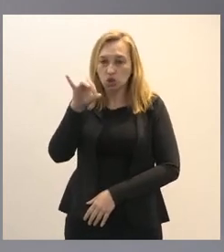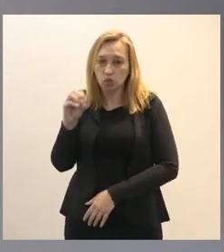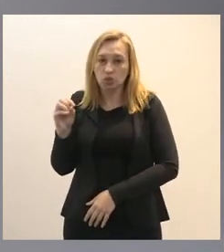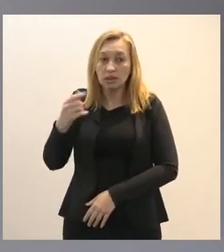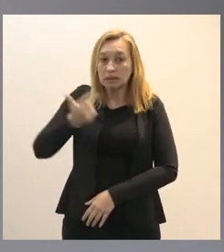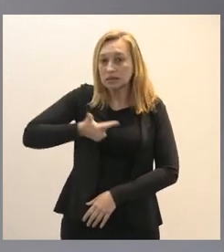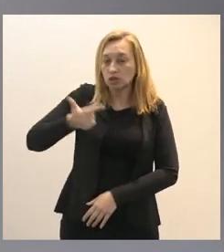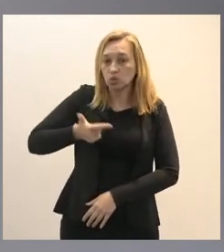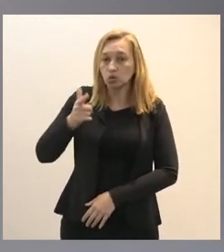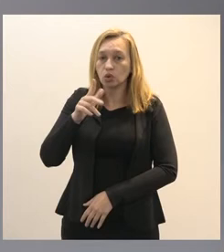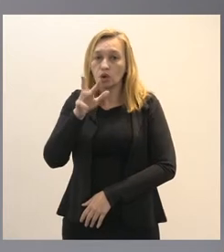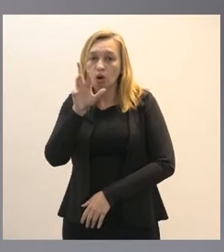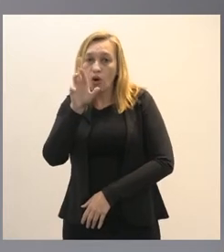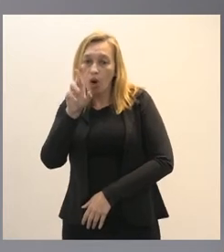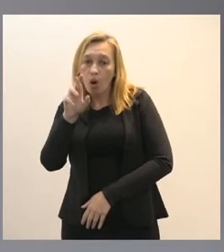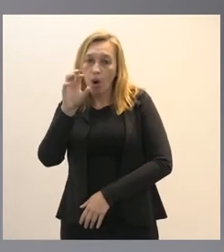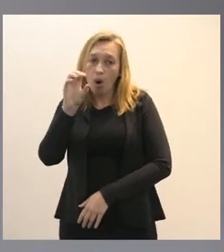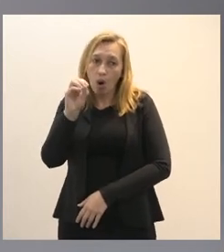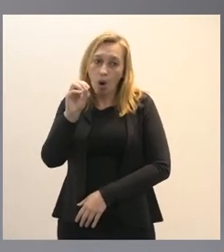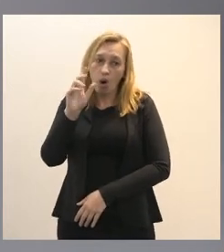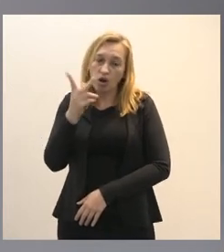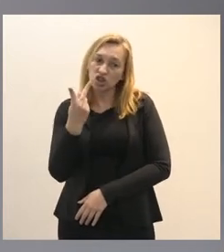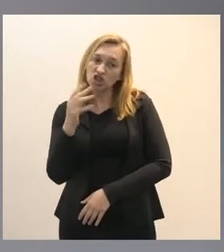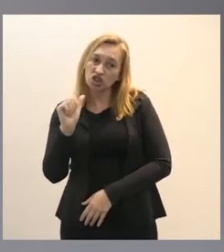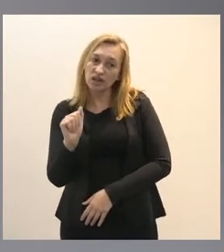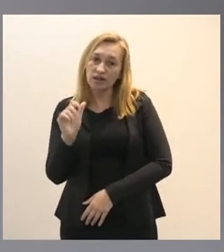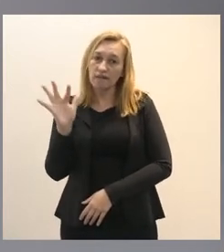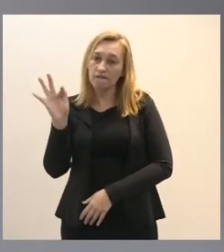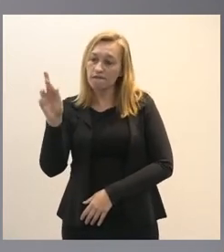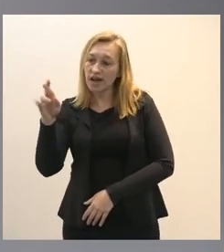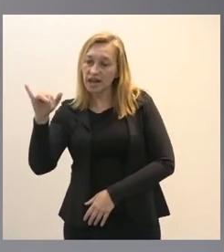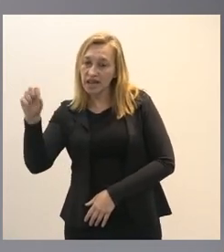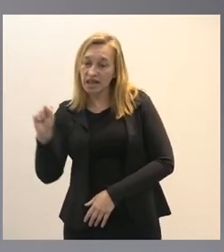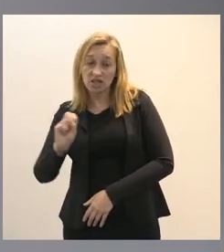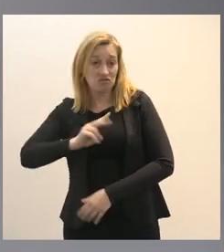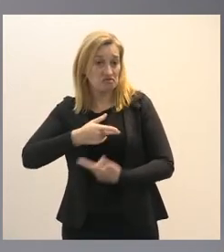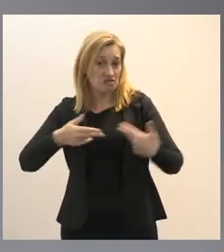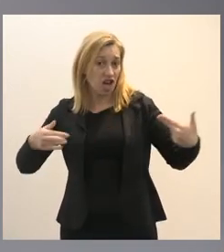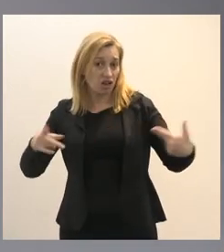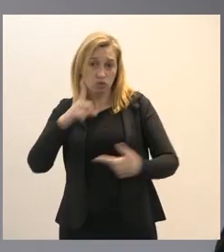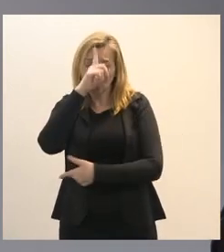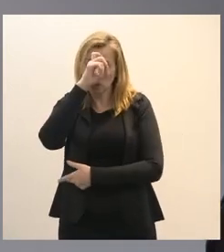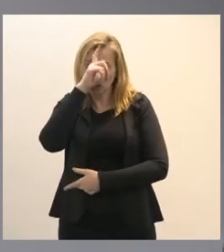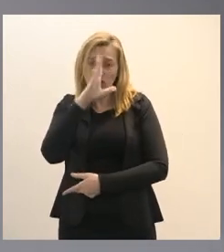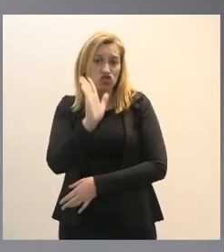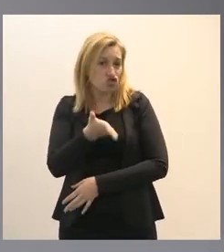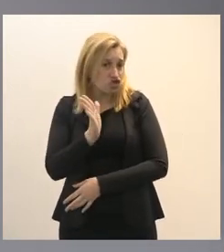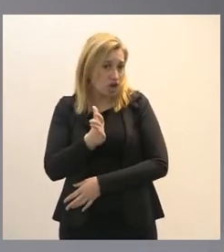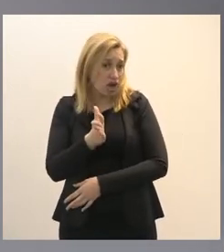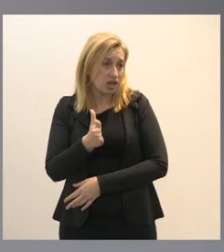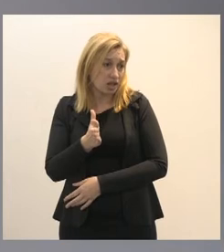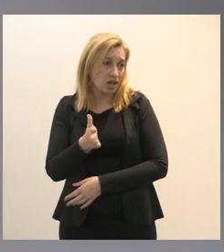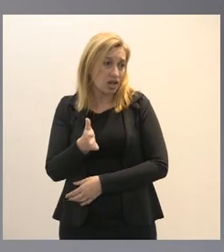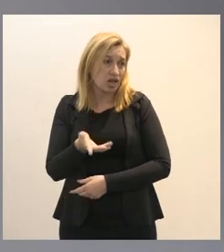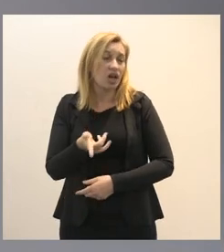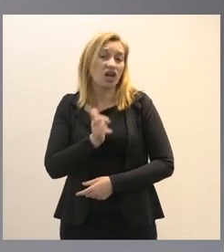Adão Pereira Nunes vários hospitais já tem a gestão privada